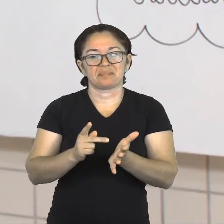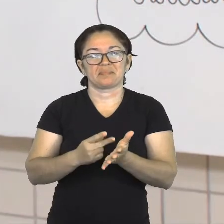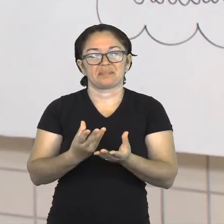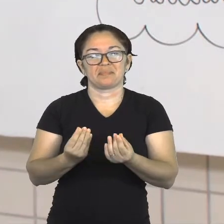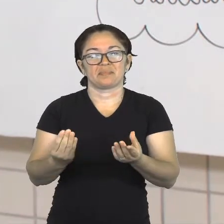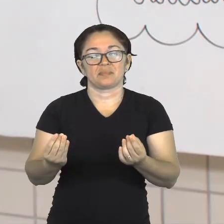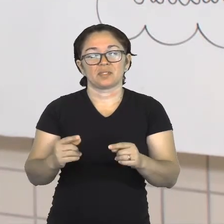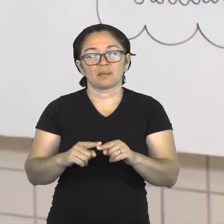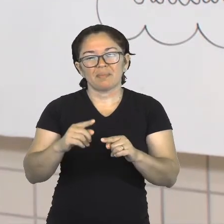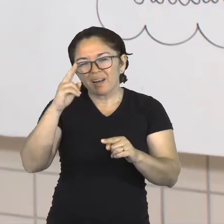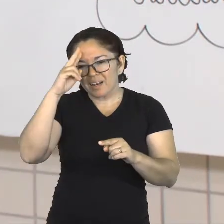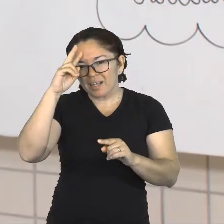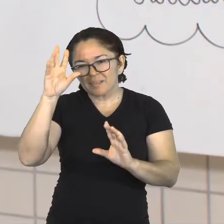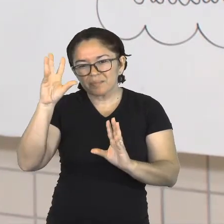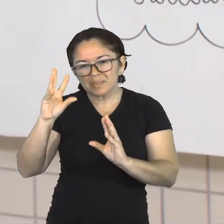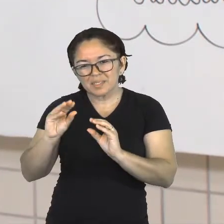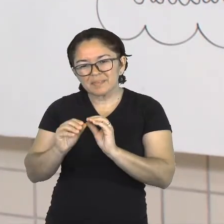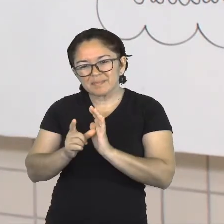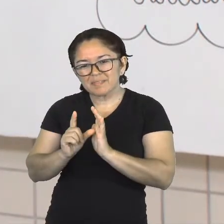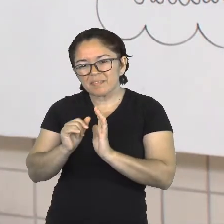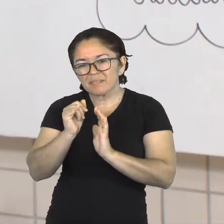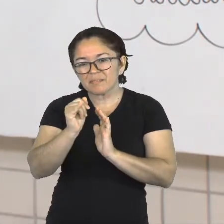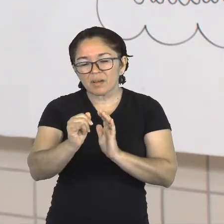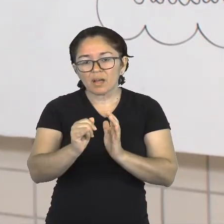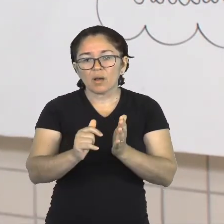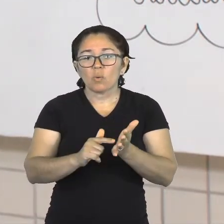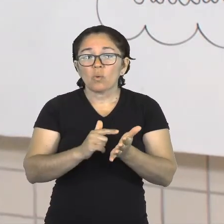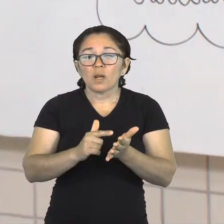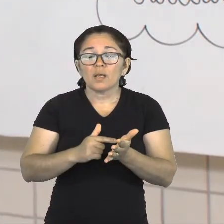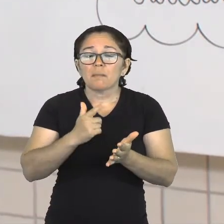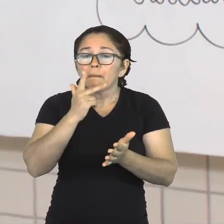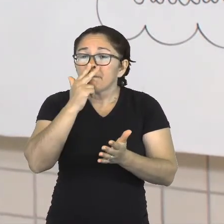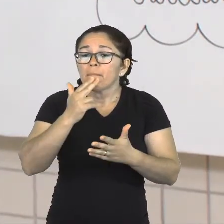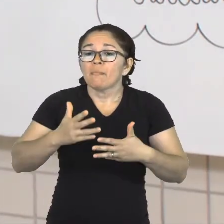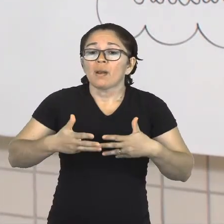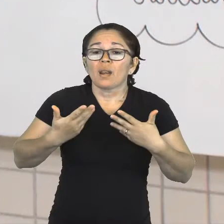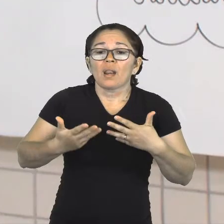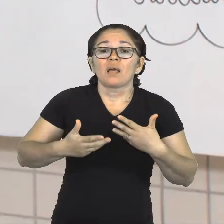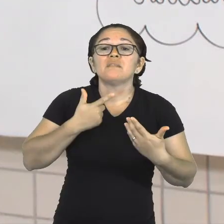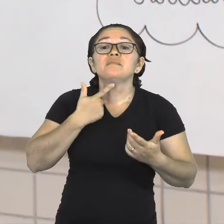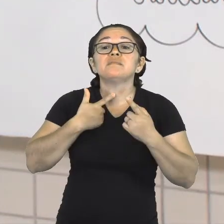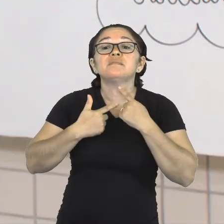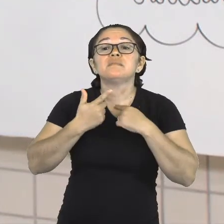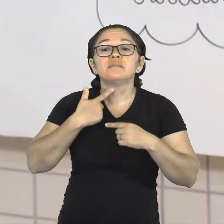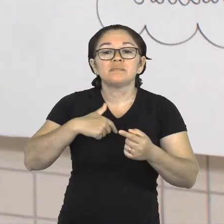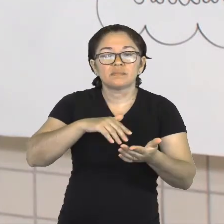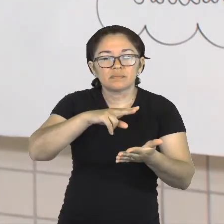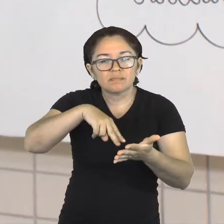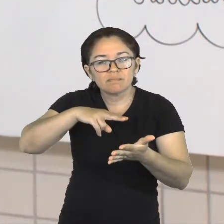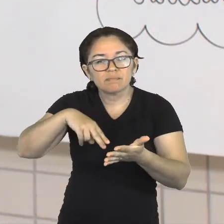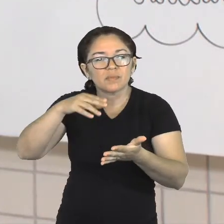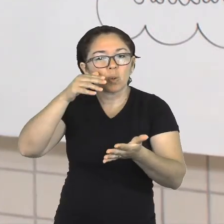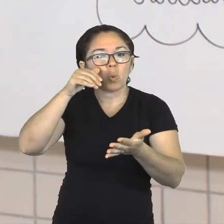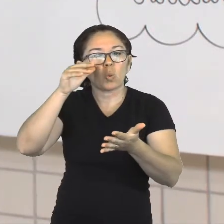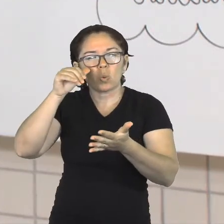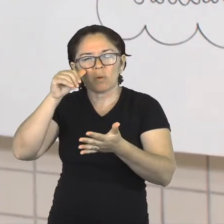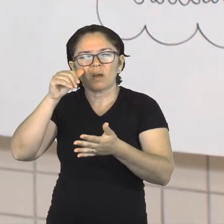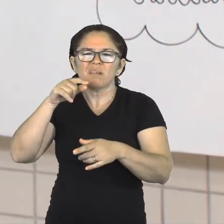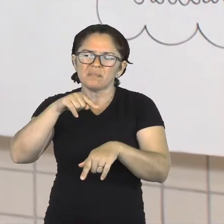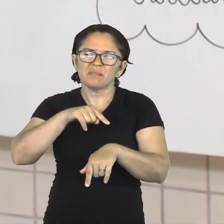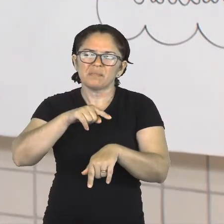resenha, é um livro leve. Apesar de ele trazer toda essa contextualização histórica, né? De